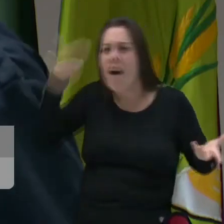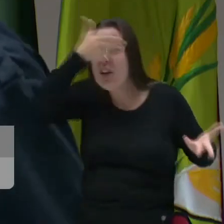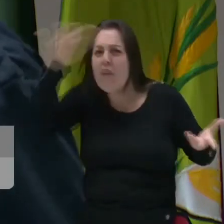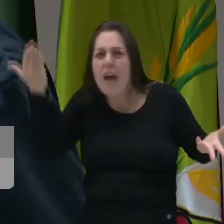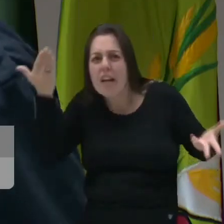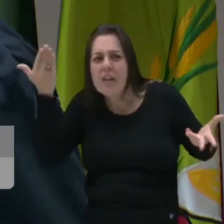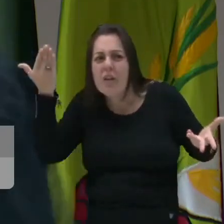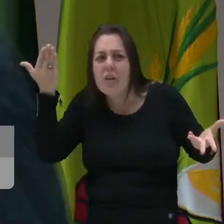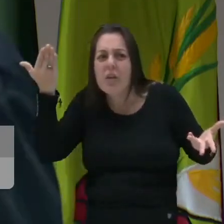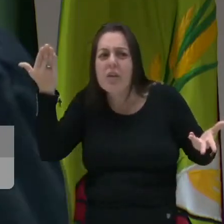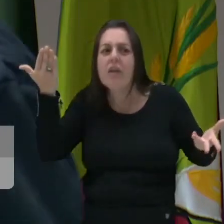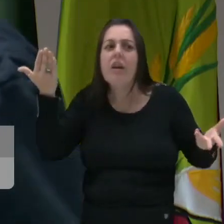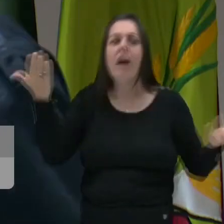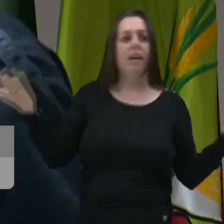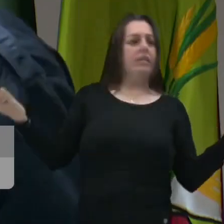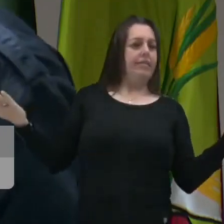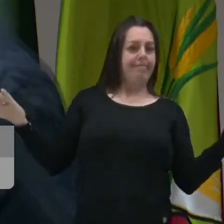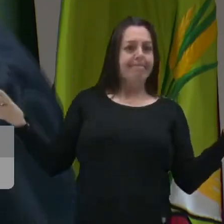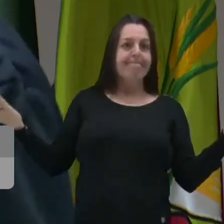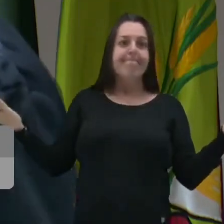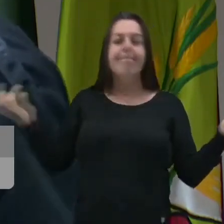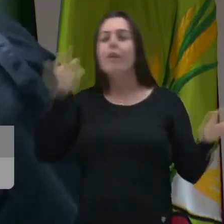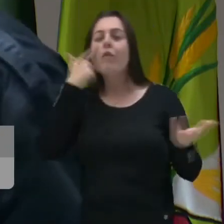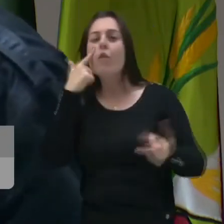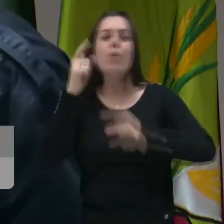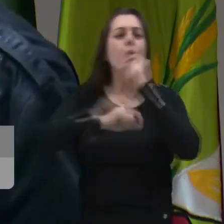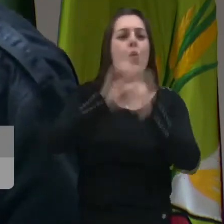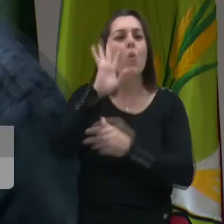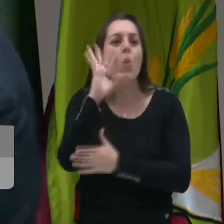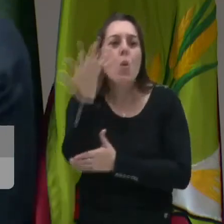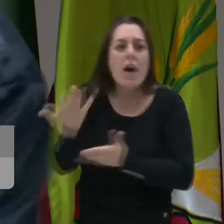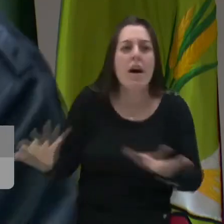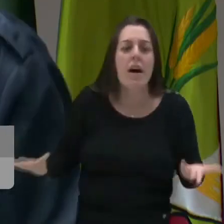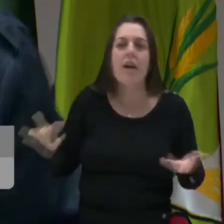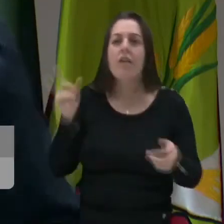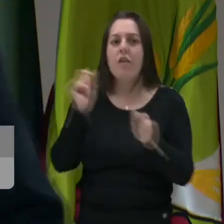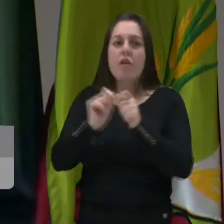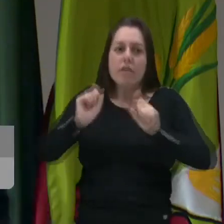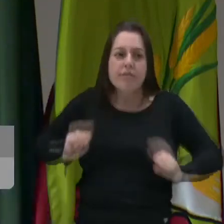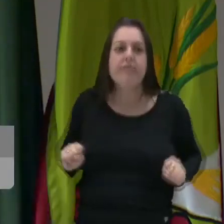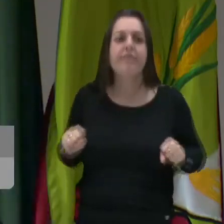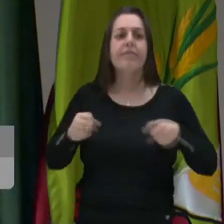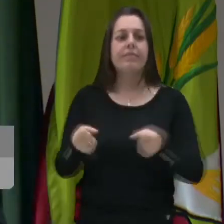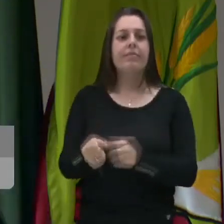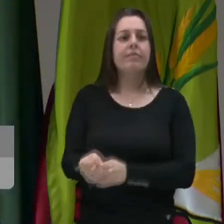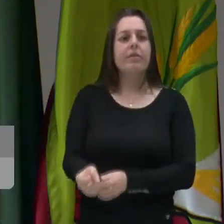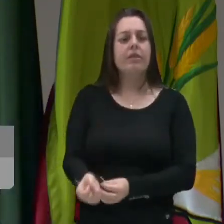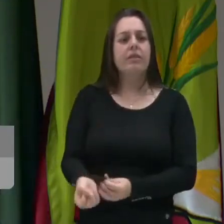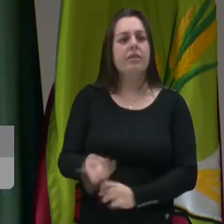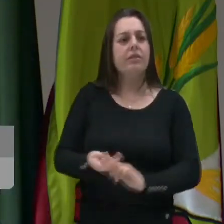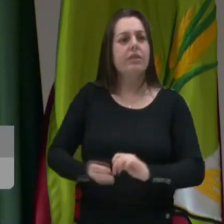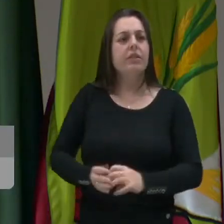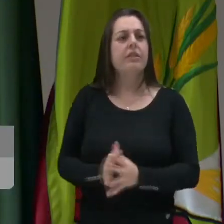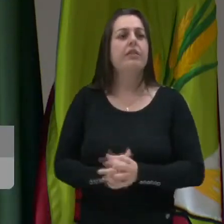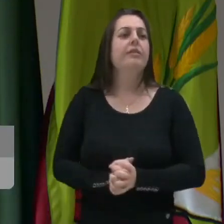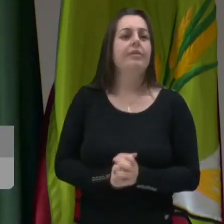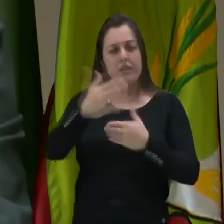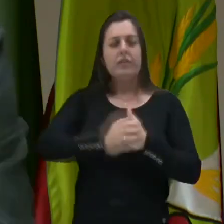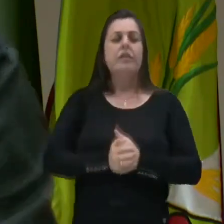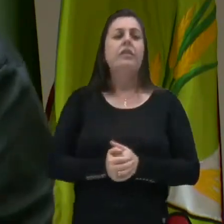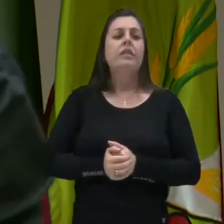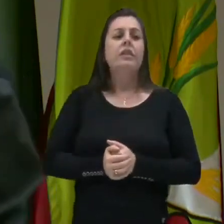cegos? Vamos ver, rapaz. Vamos ver o que está acontecendo. Vamos fazer o enfrentamento. Vamos botar o povo na rua.